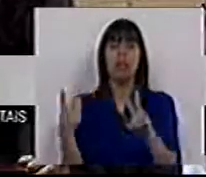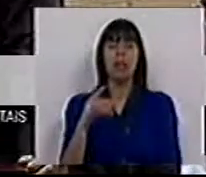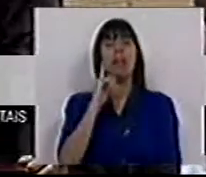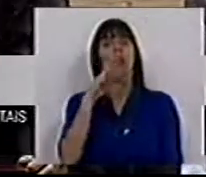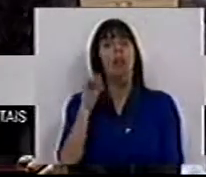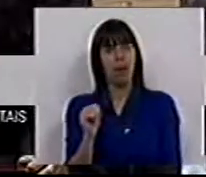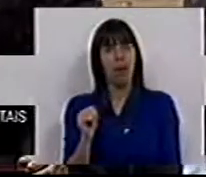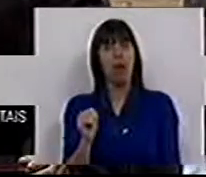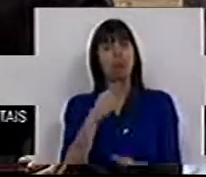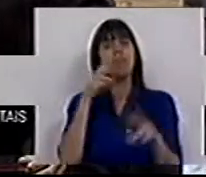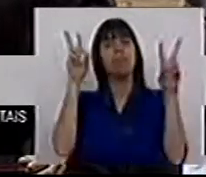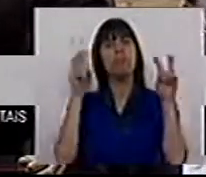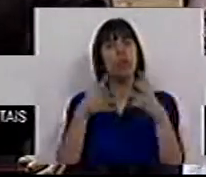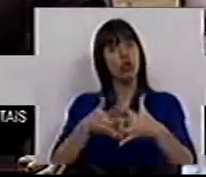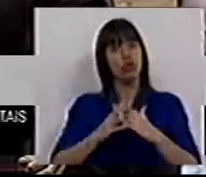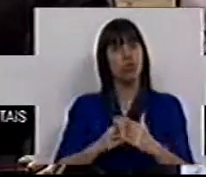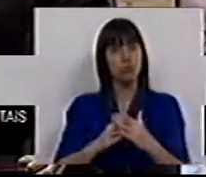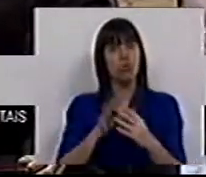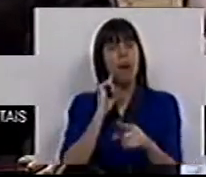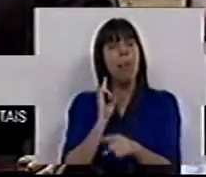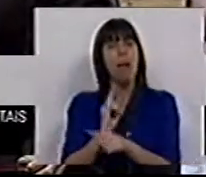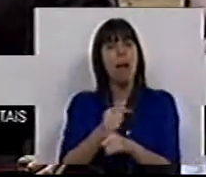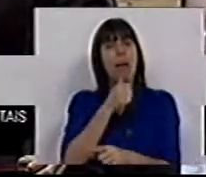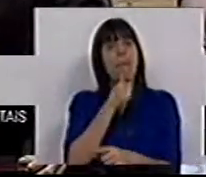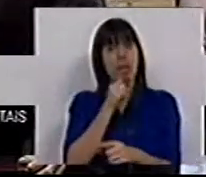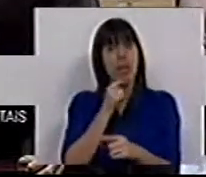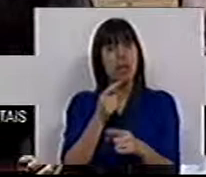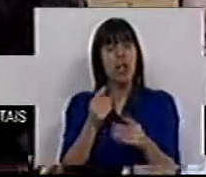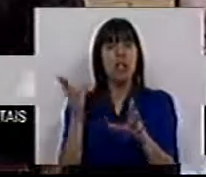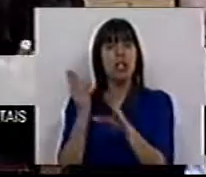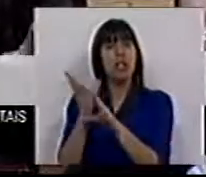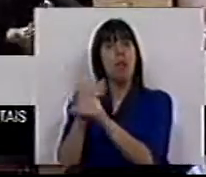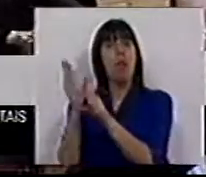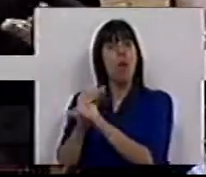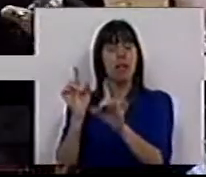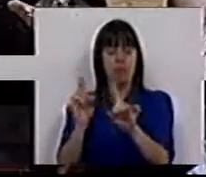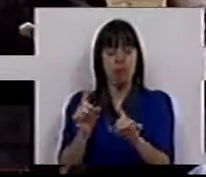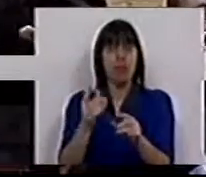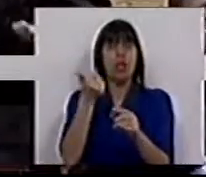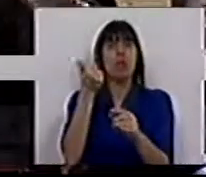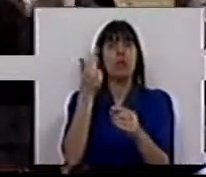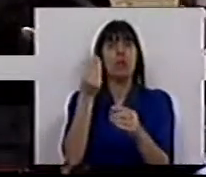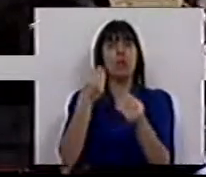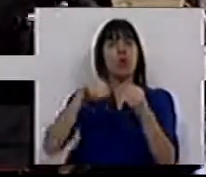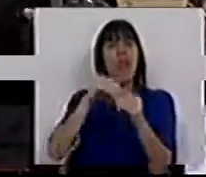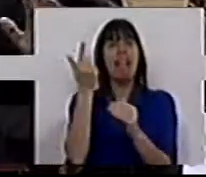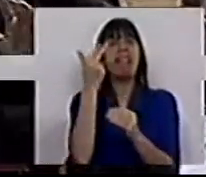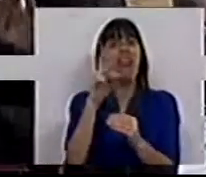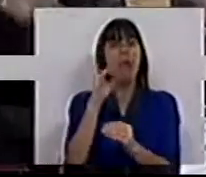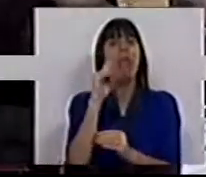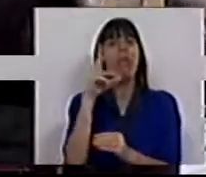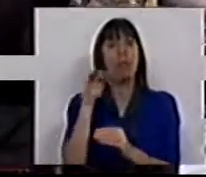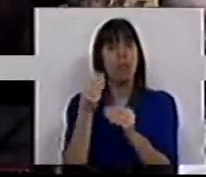ao IRS que diz que é estrutural, que mantém uma medida que era extraordinária, que é a sobretaxa de IRS.